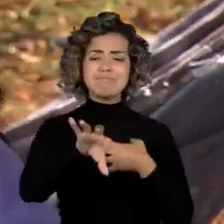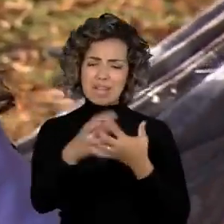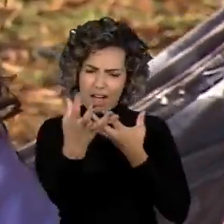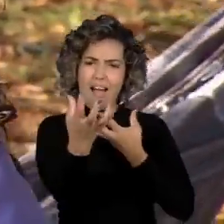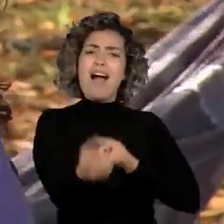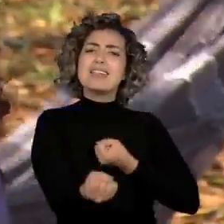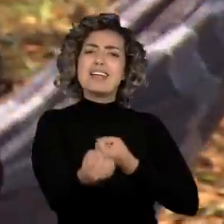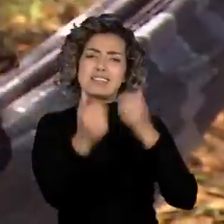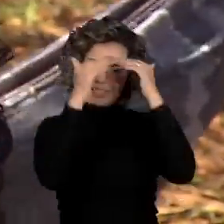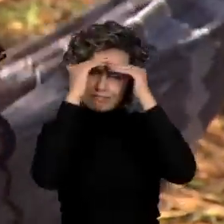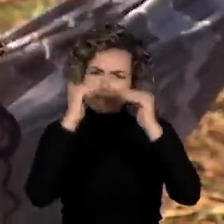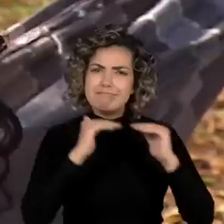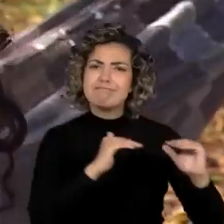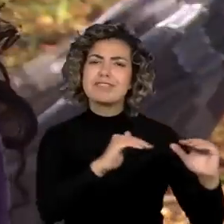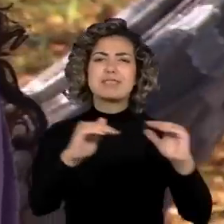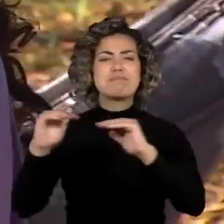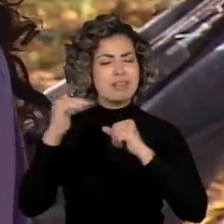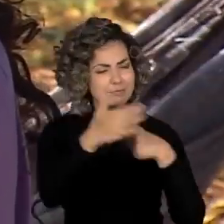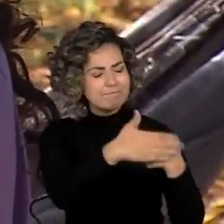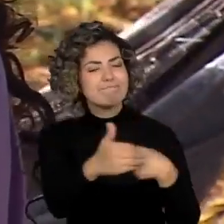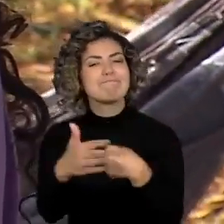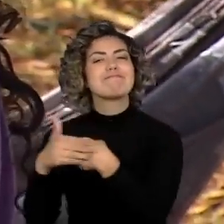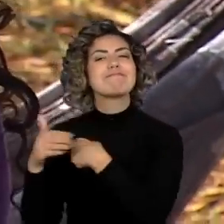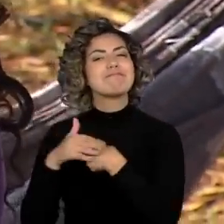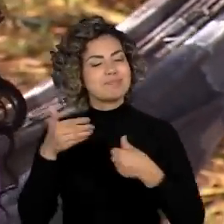respeitosa e amorosa.